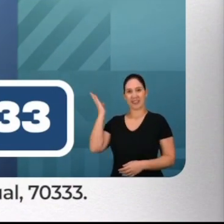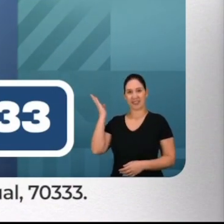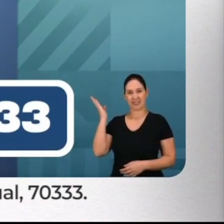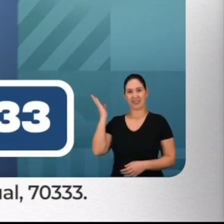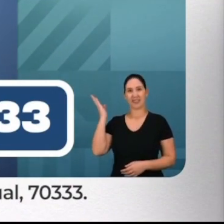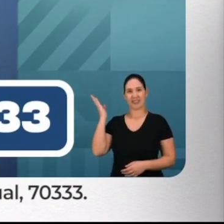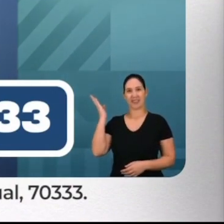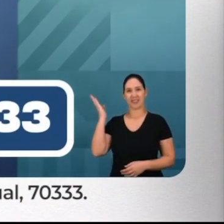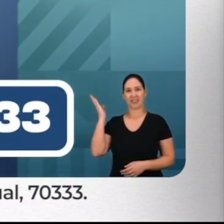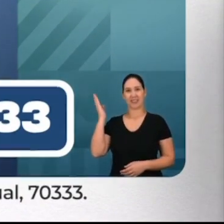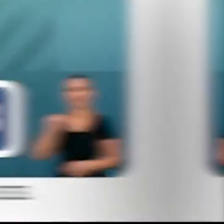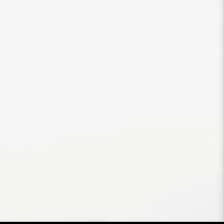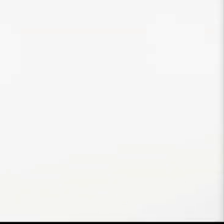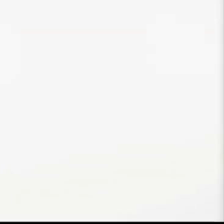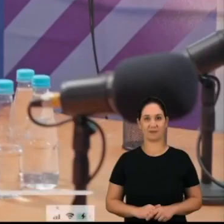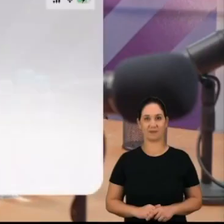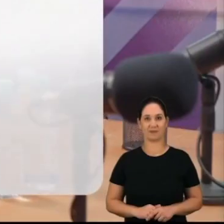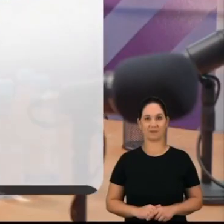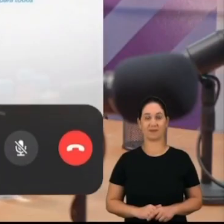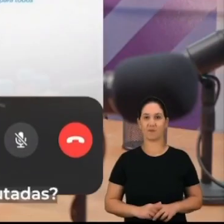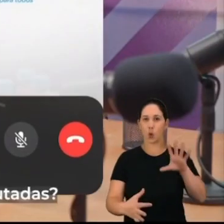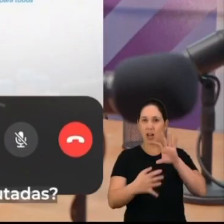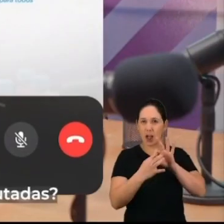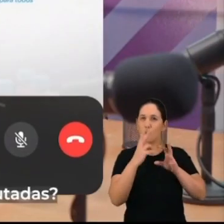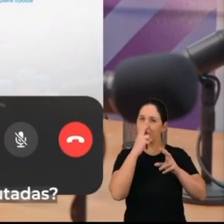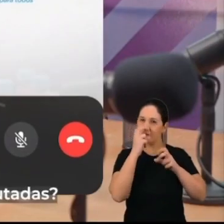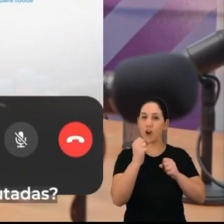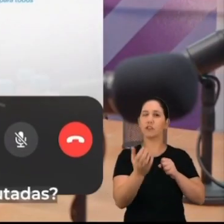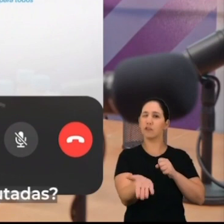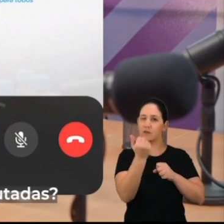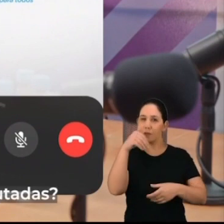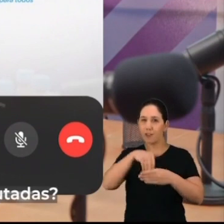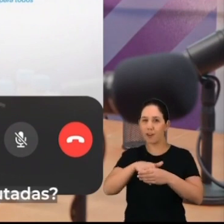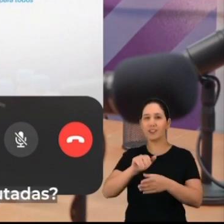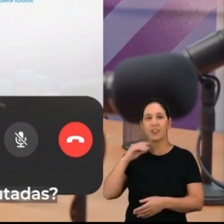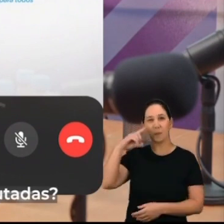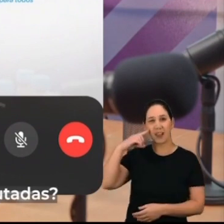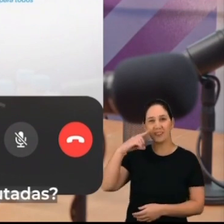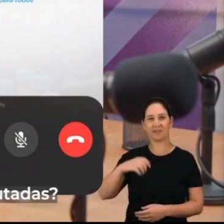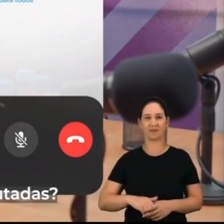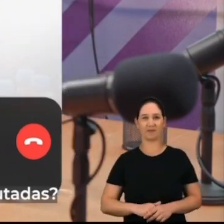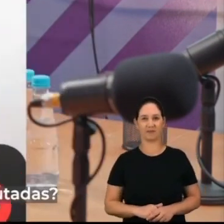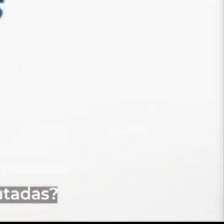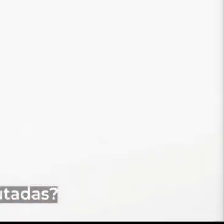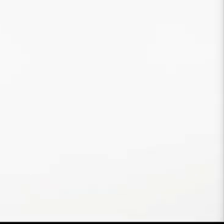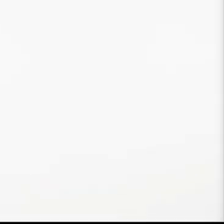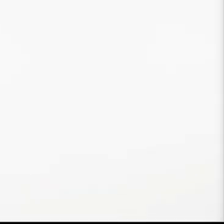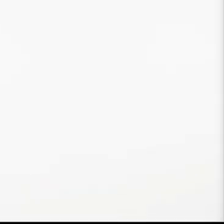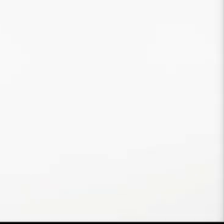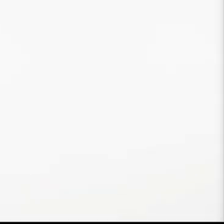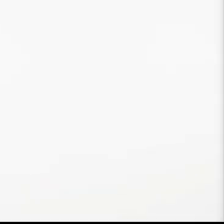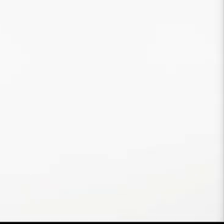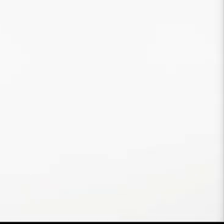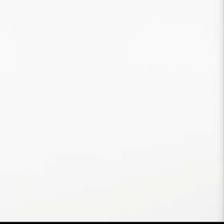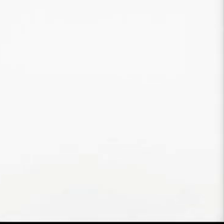estadual, 70333. A União faz a força. Bora eleger as nossas deputadas?